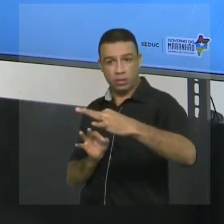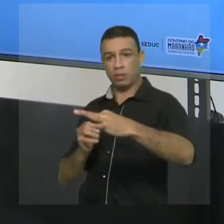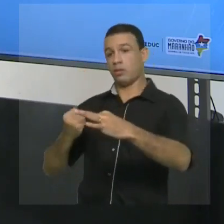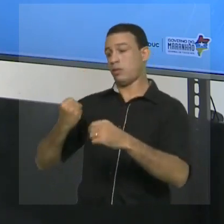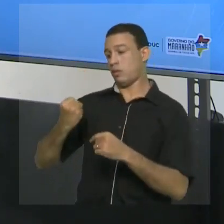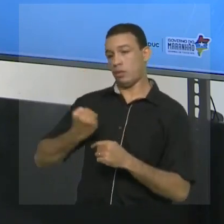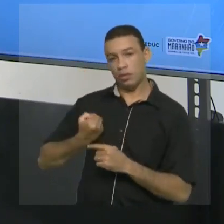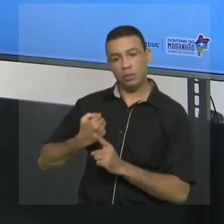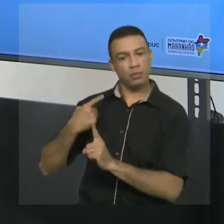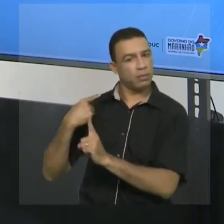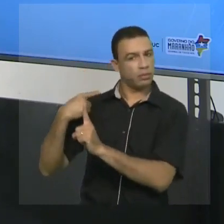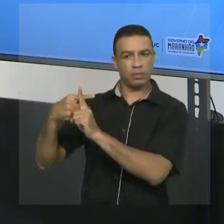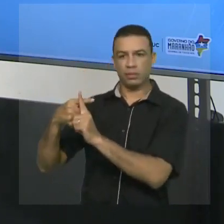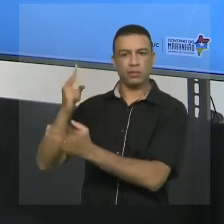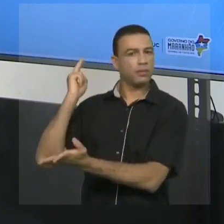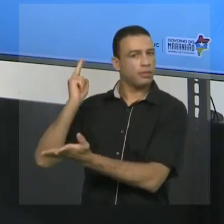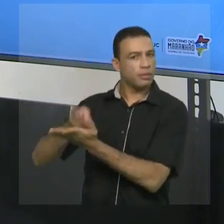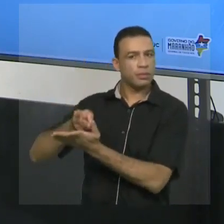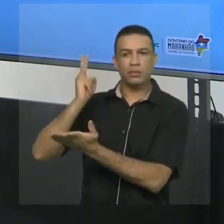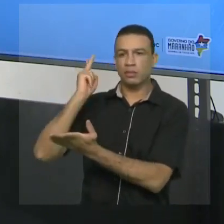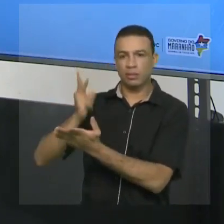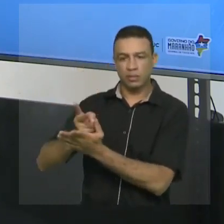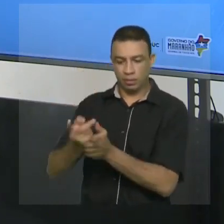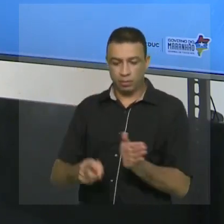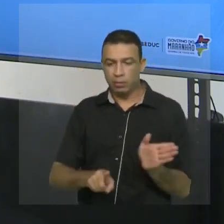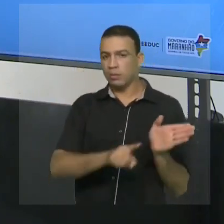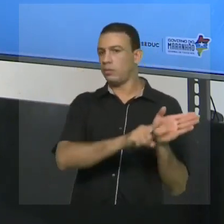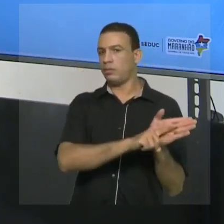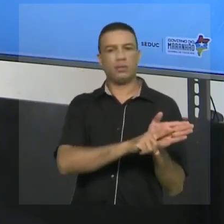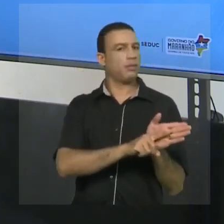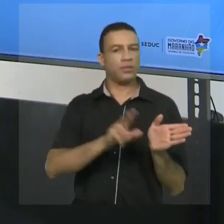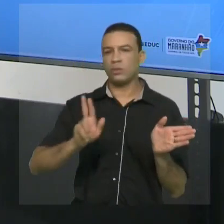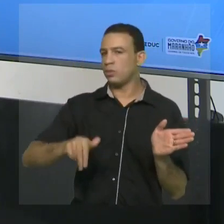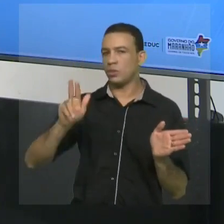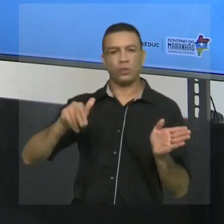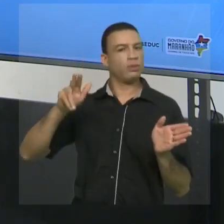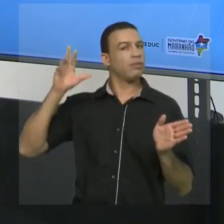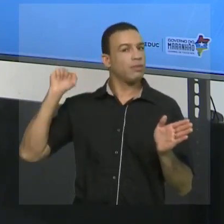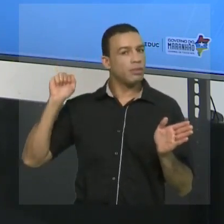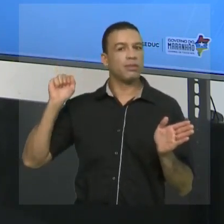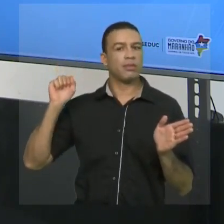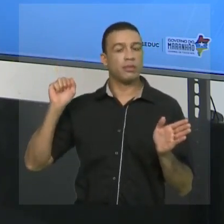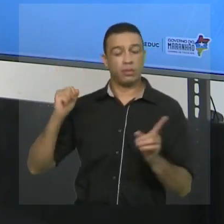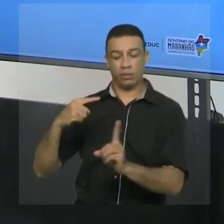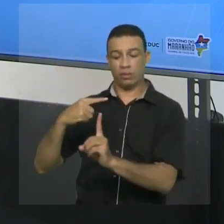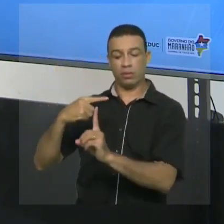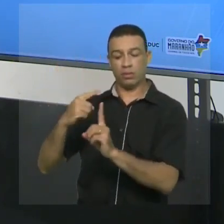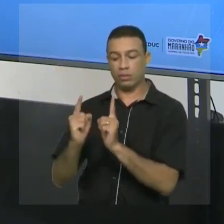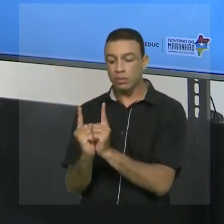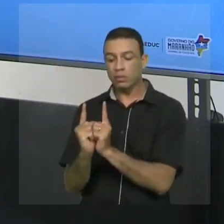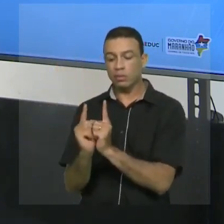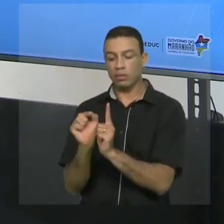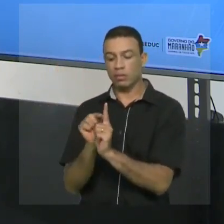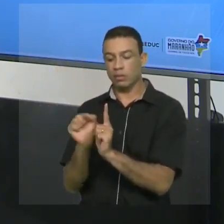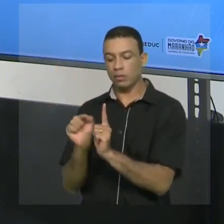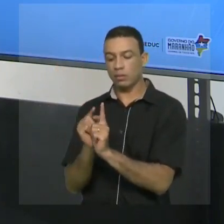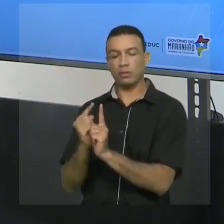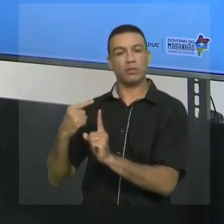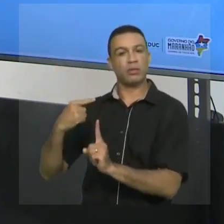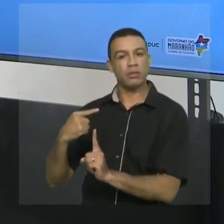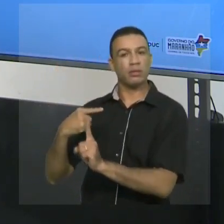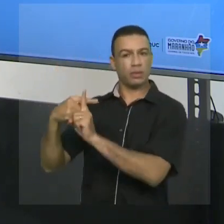positivo. Jamais negativo. Logo, se módulo é distância, é um valor